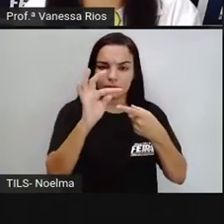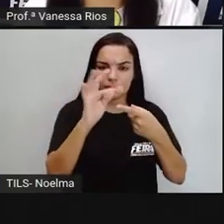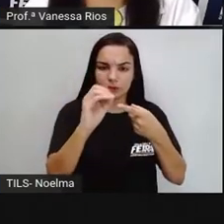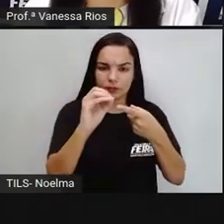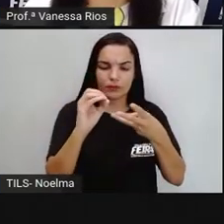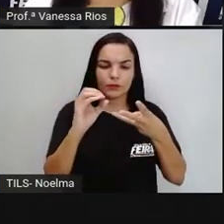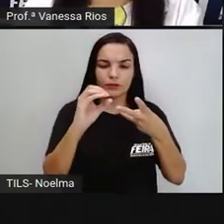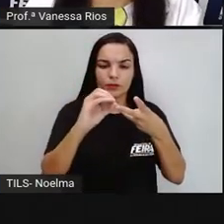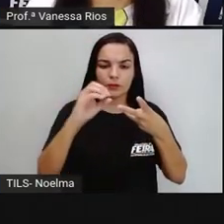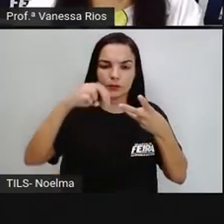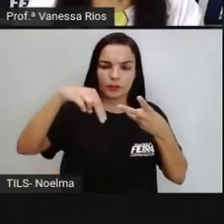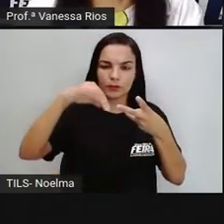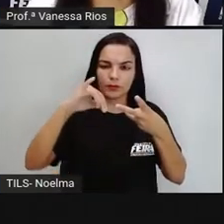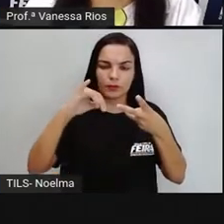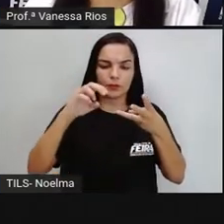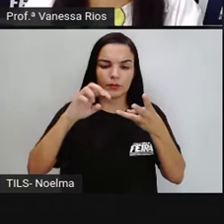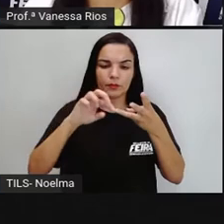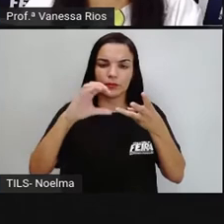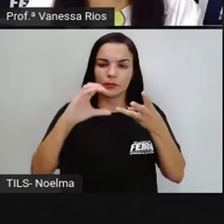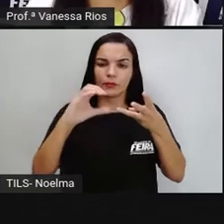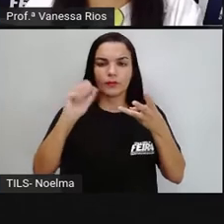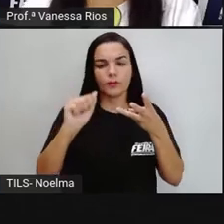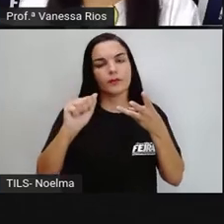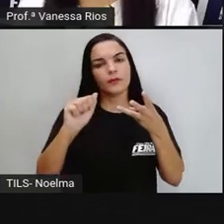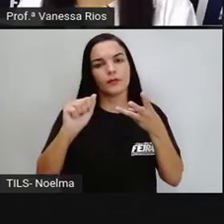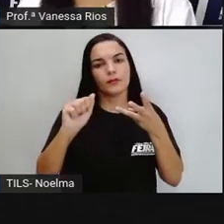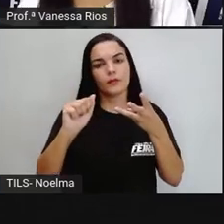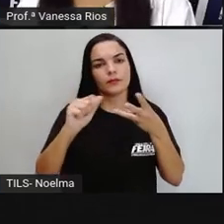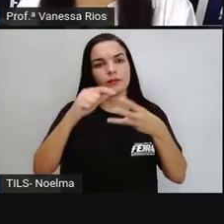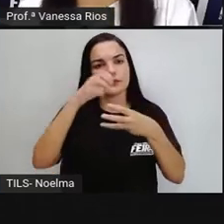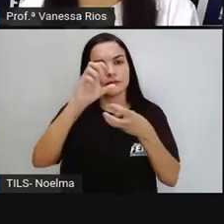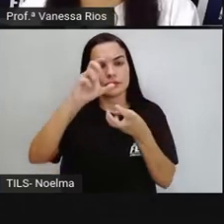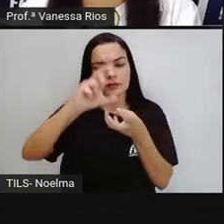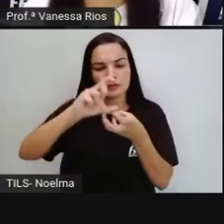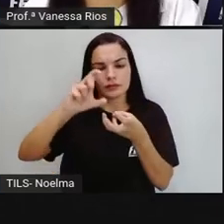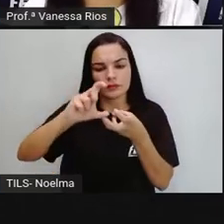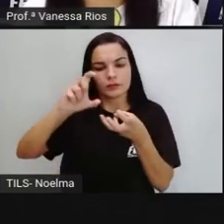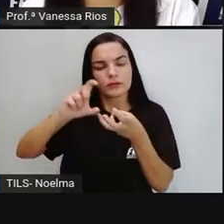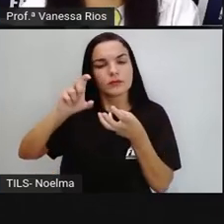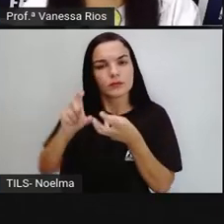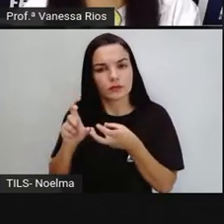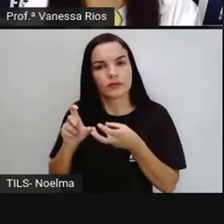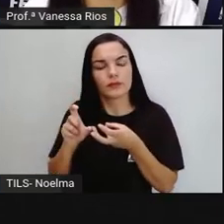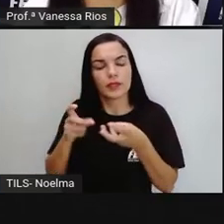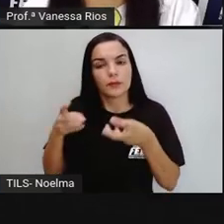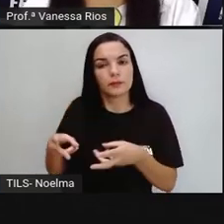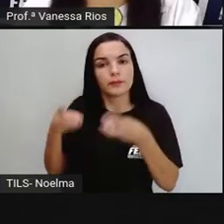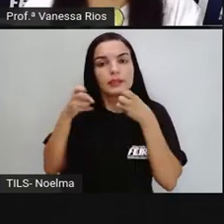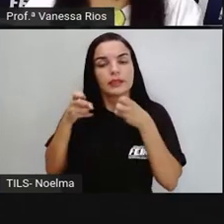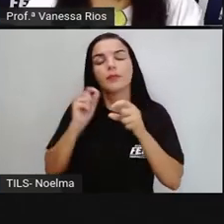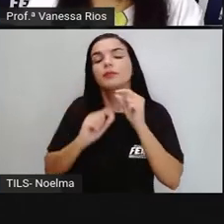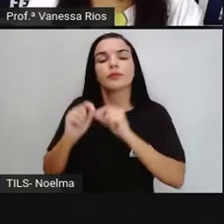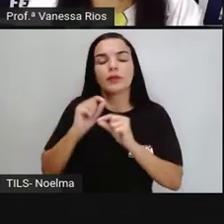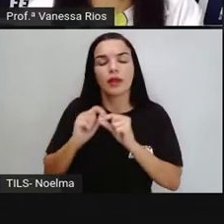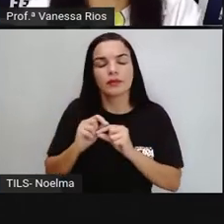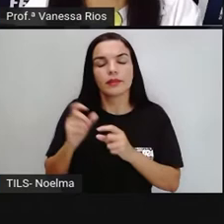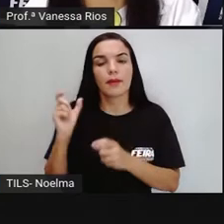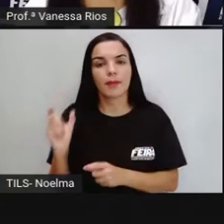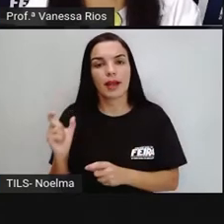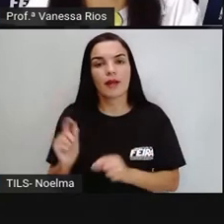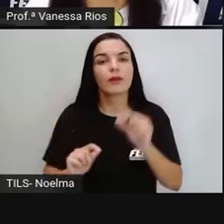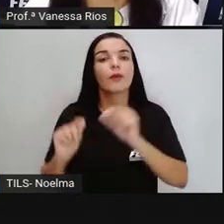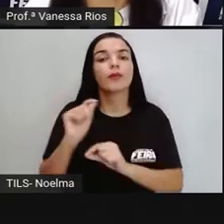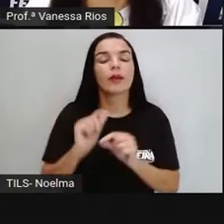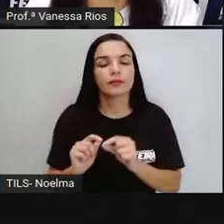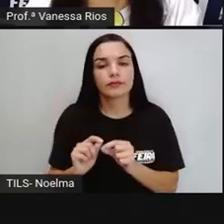tônica assim. Tô-mi-ca. Então aí a gente percebe que a palavra tônica é uma